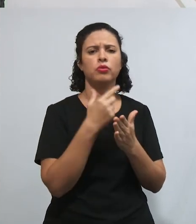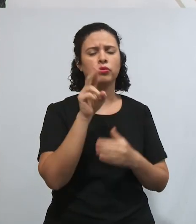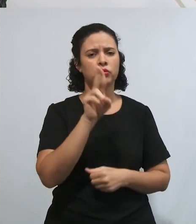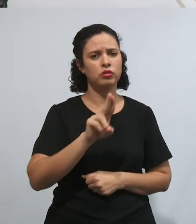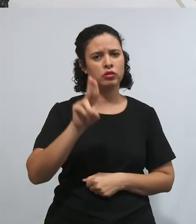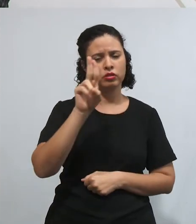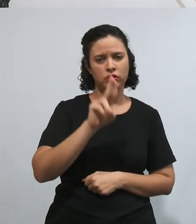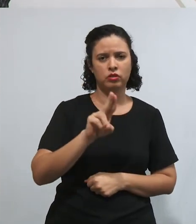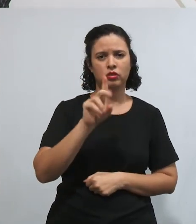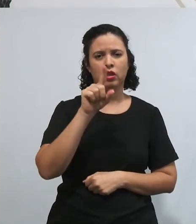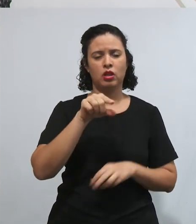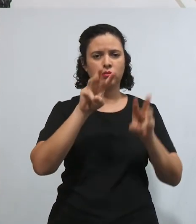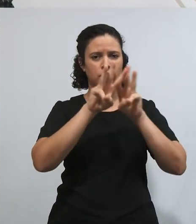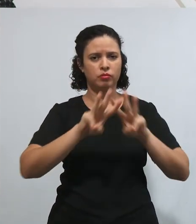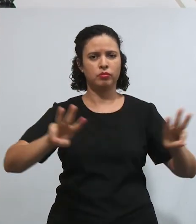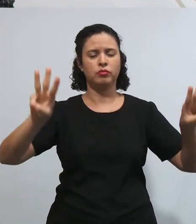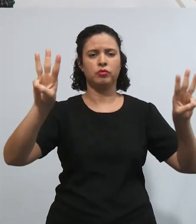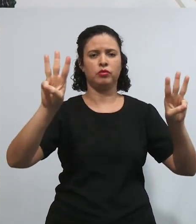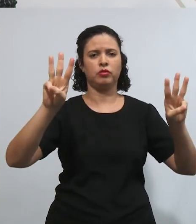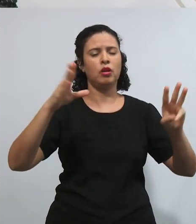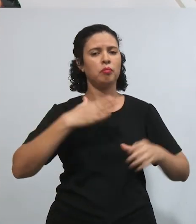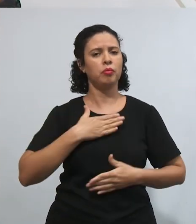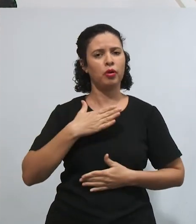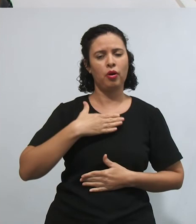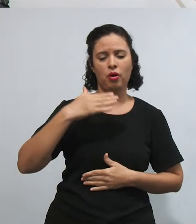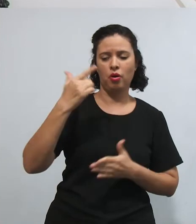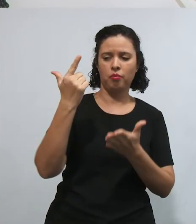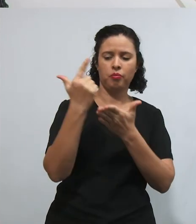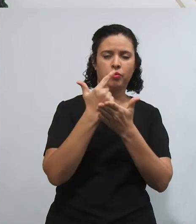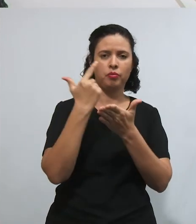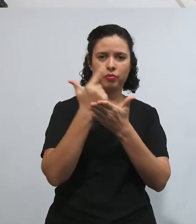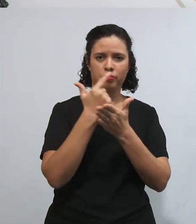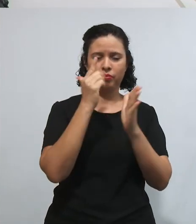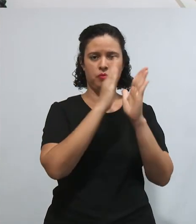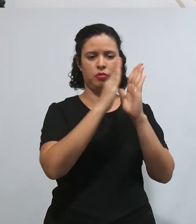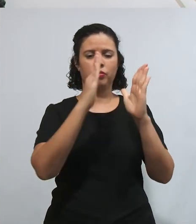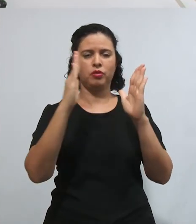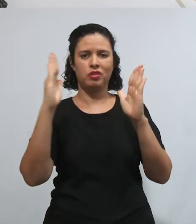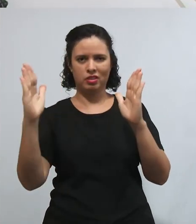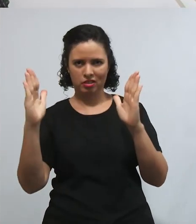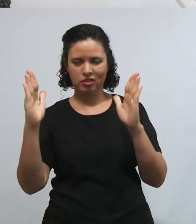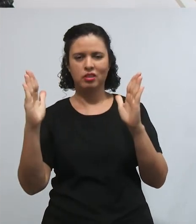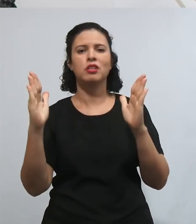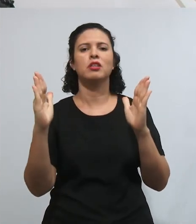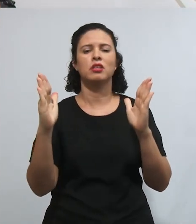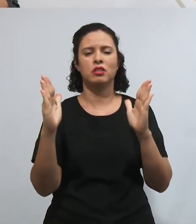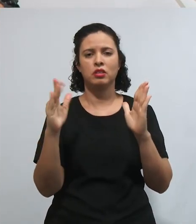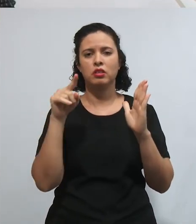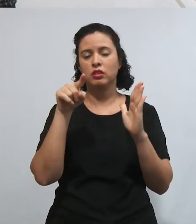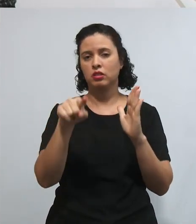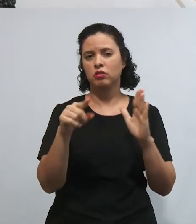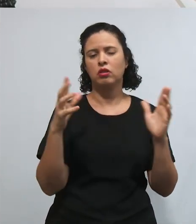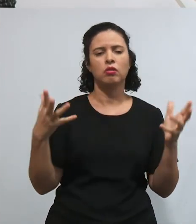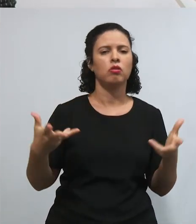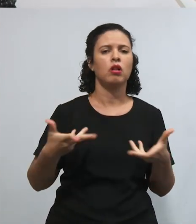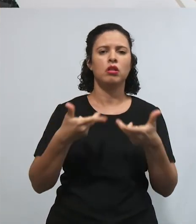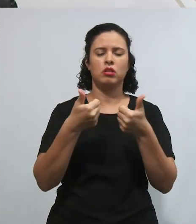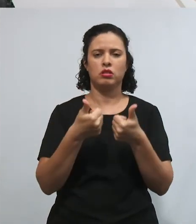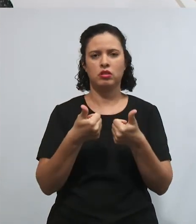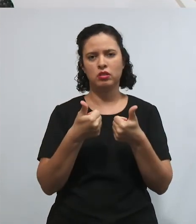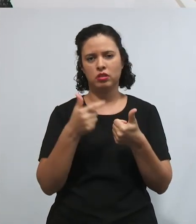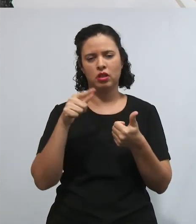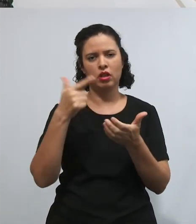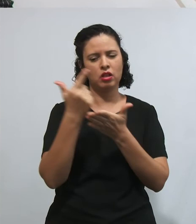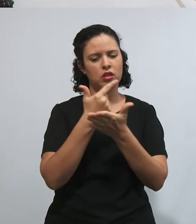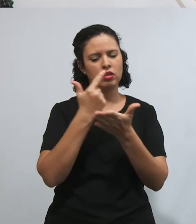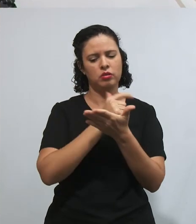utilize a minha biblioteca, que ela está sendo ofertada pelo IFEU para você com a maior qualidade possível. São